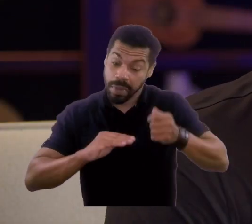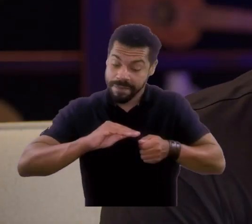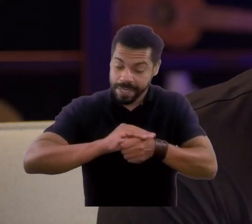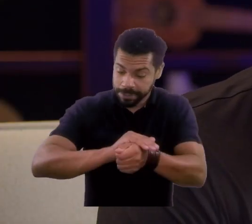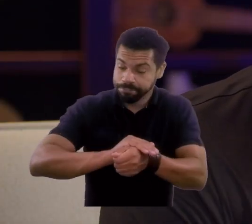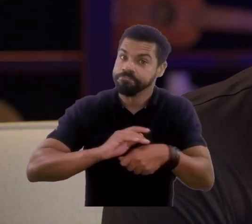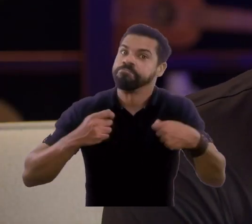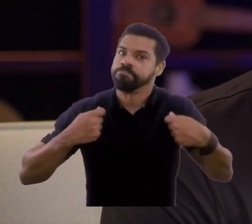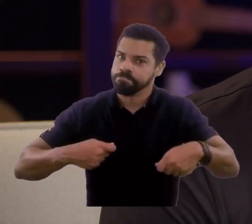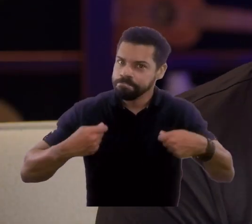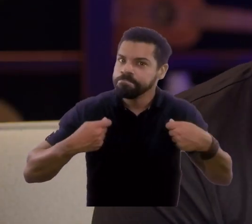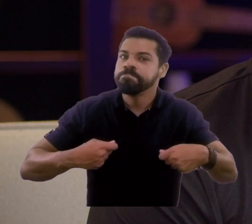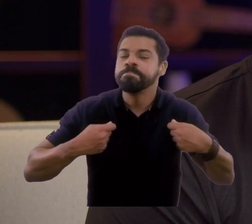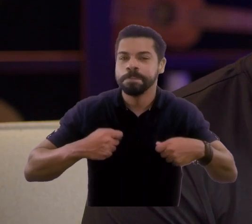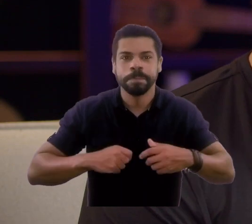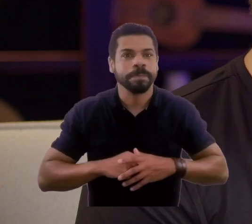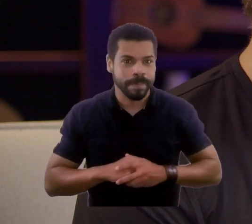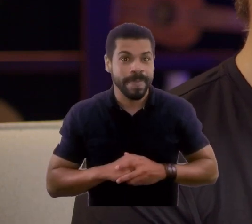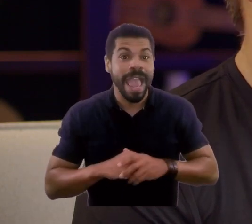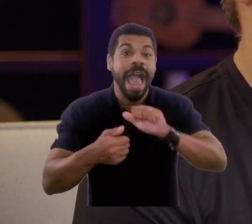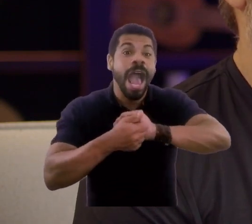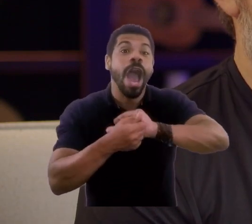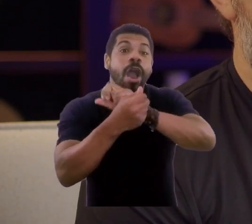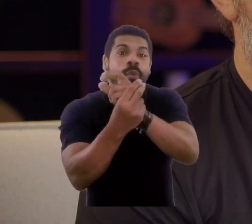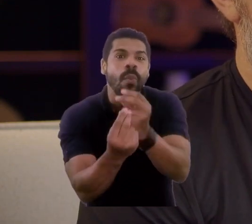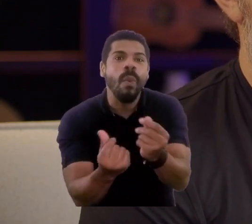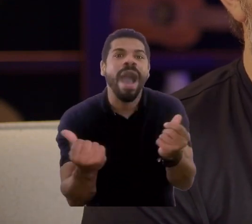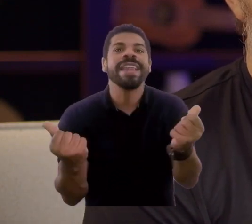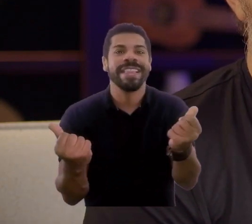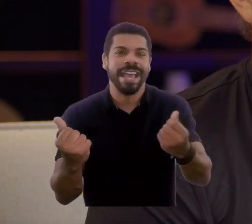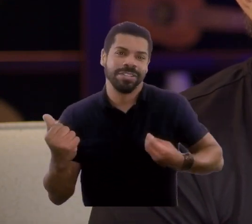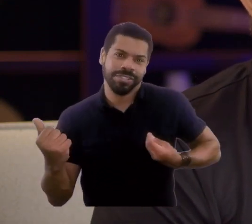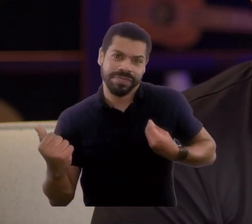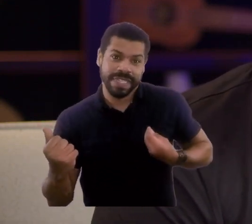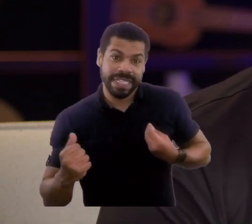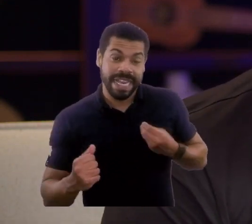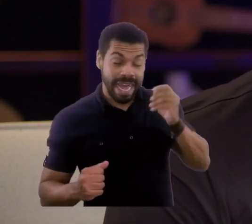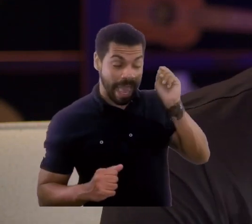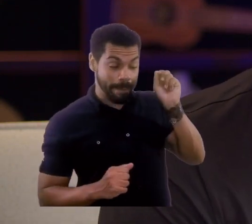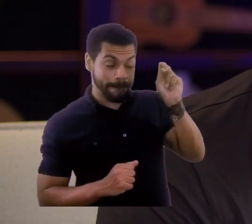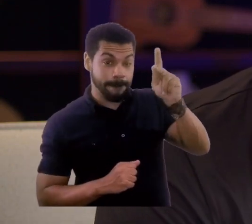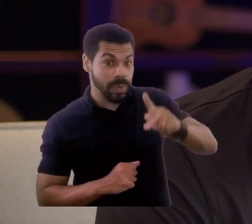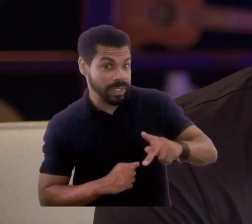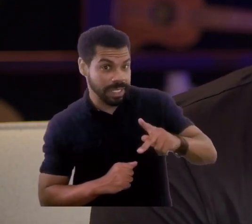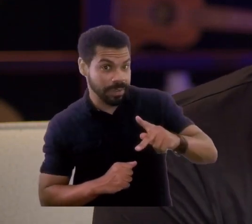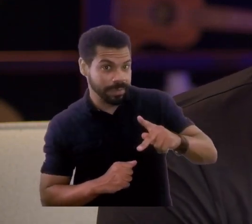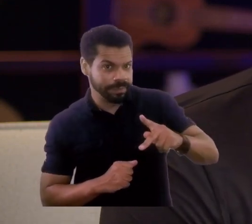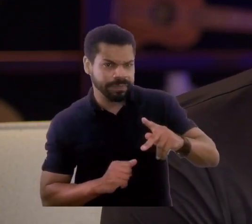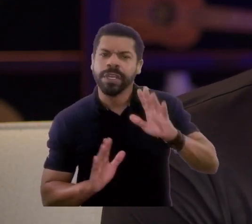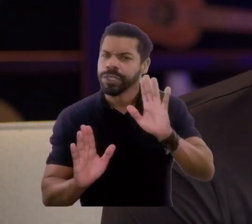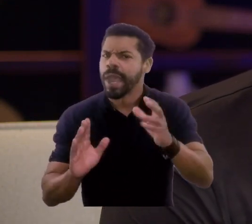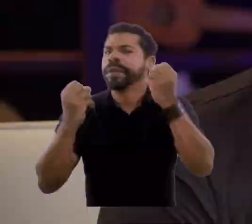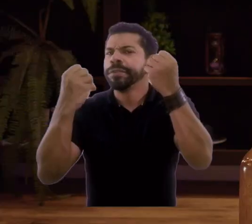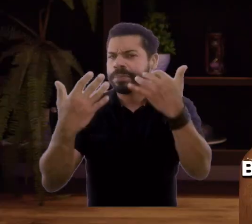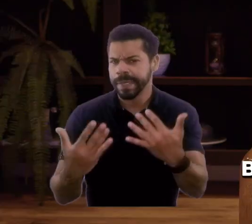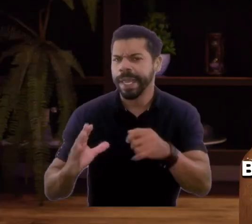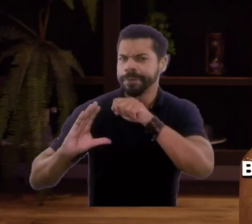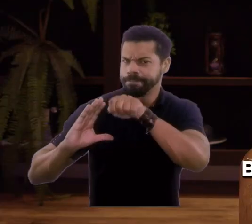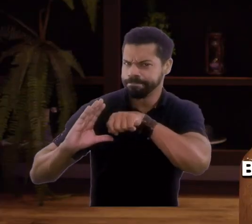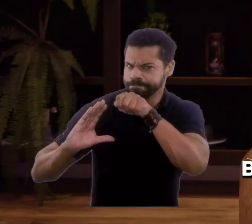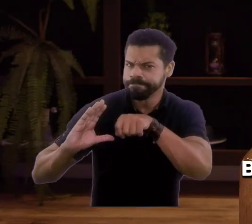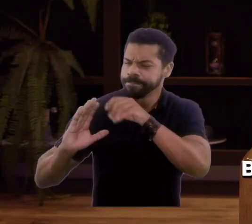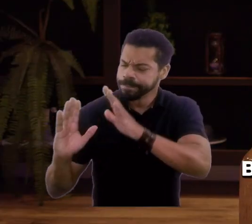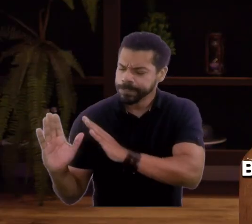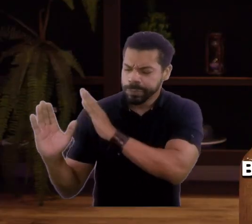que todo investidor tem é a qualidade de vida na aposentadoria. Como é que eu consigo isso? Bom,